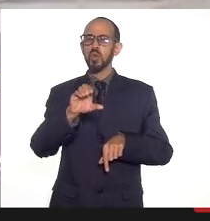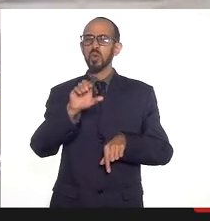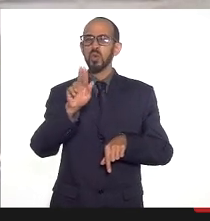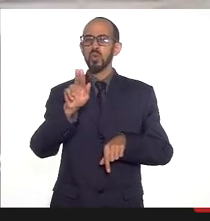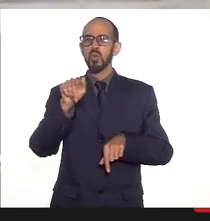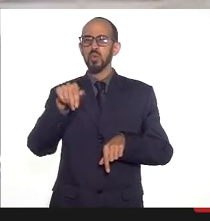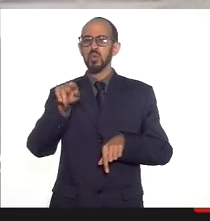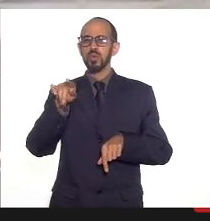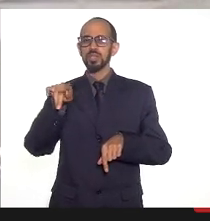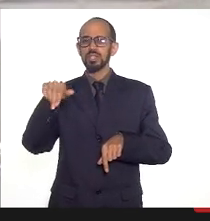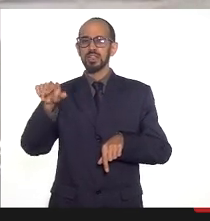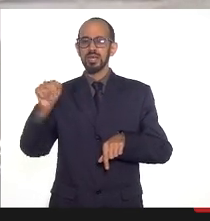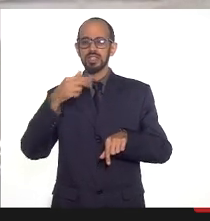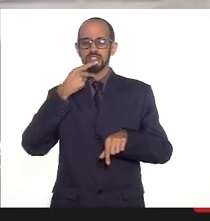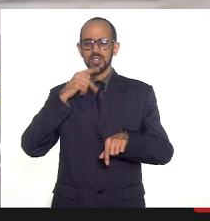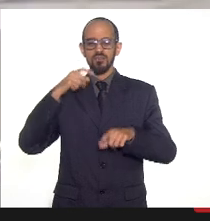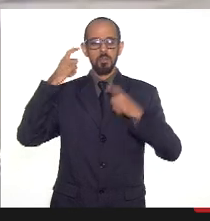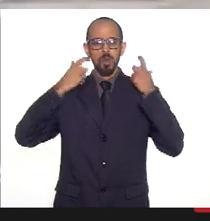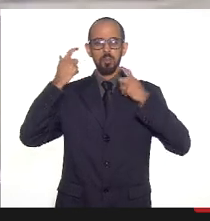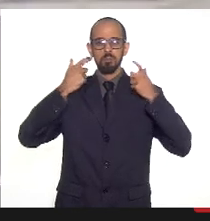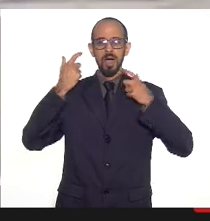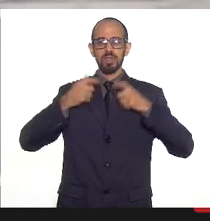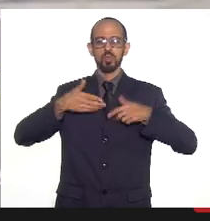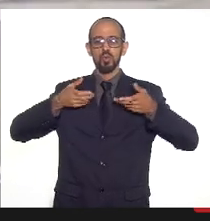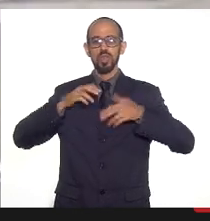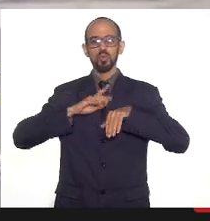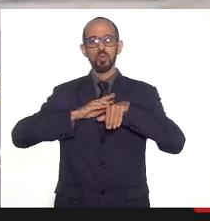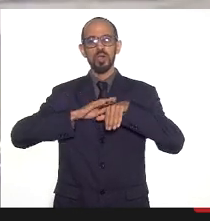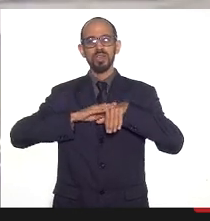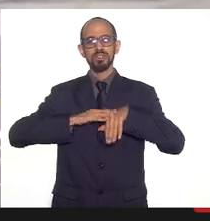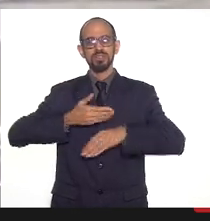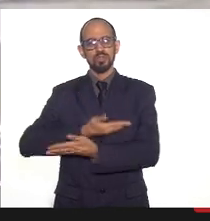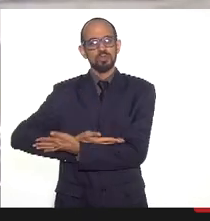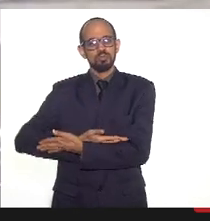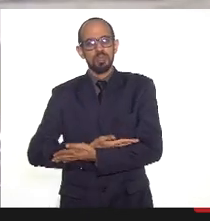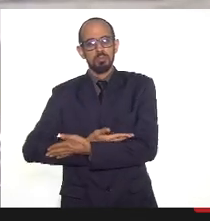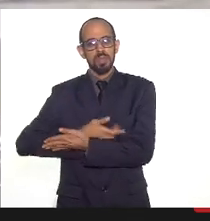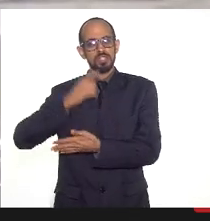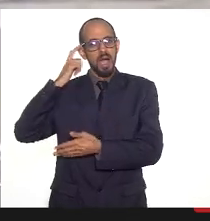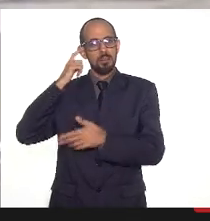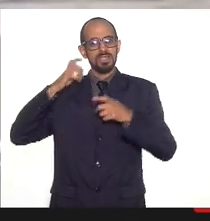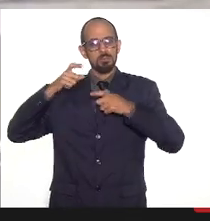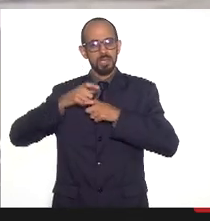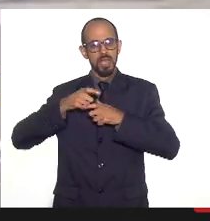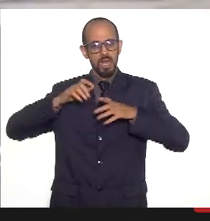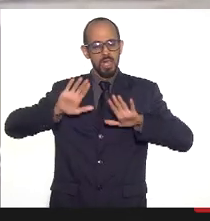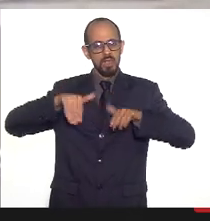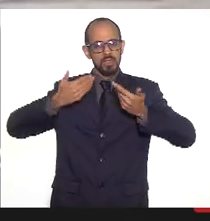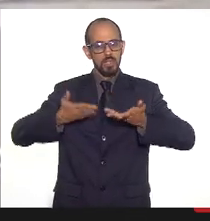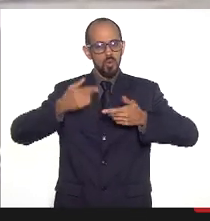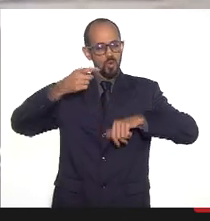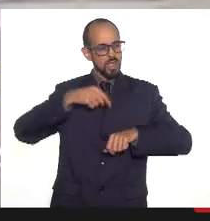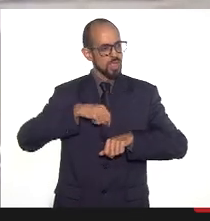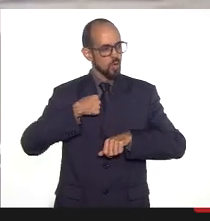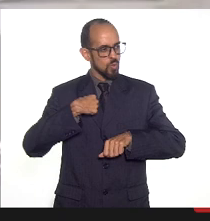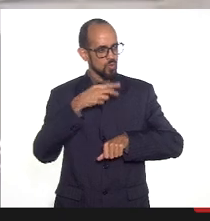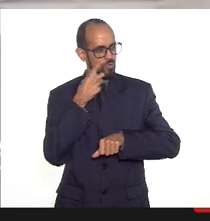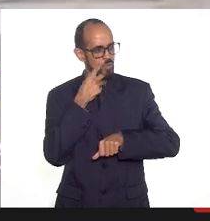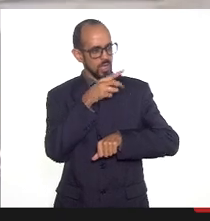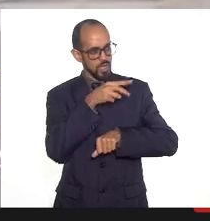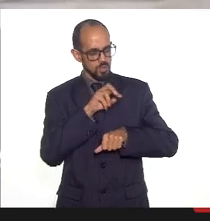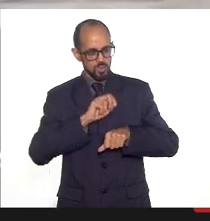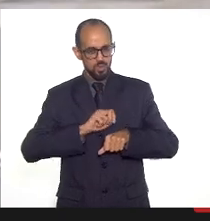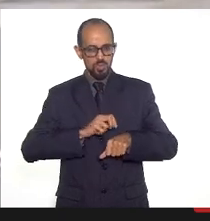microcefalia e se ele viu o seu compromisso aqui na vigilância não me causa espanto a sua